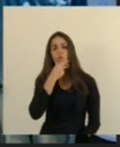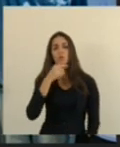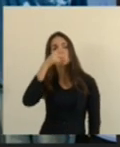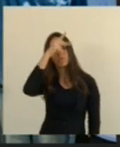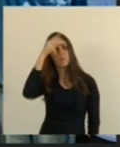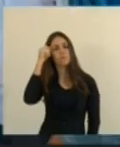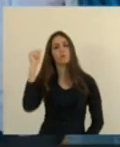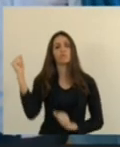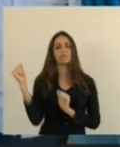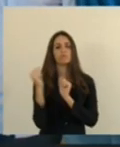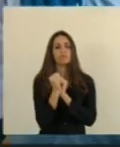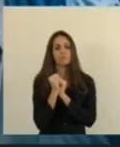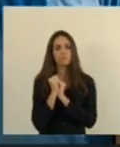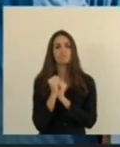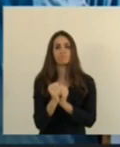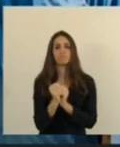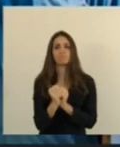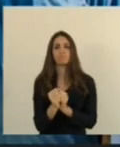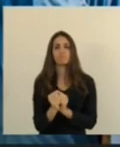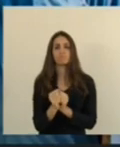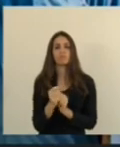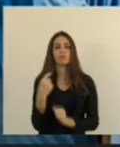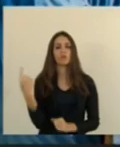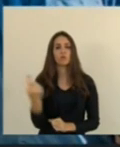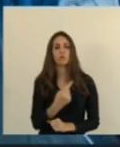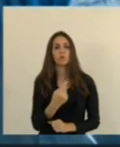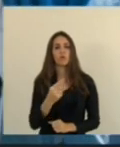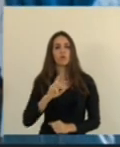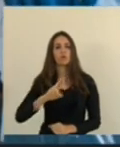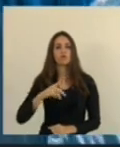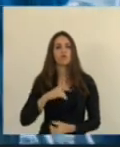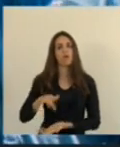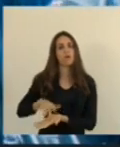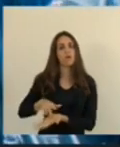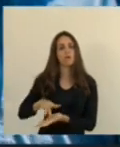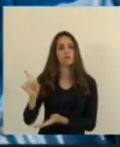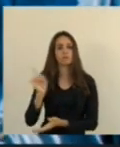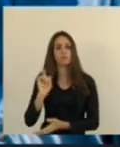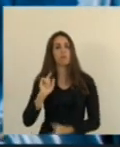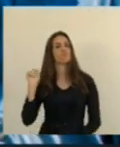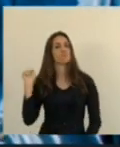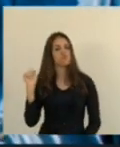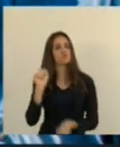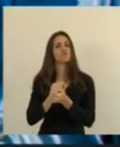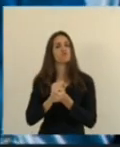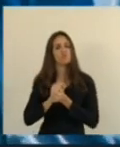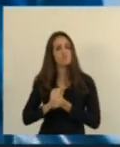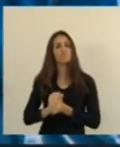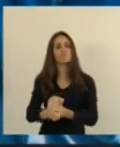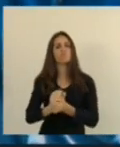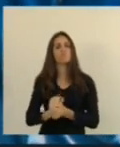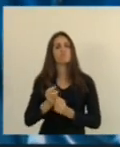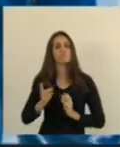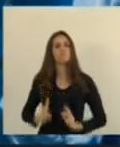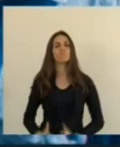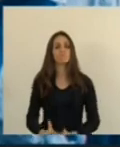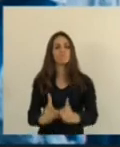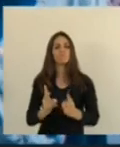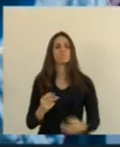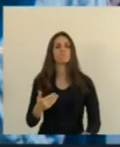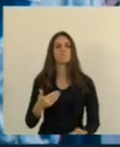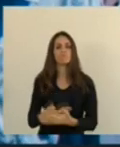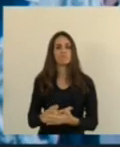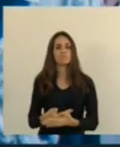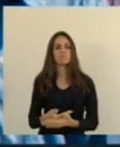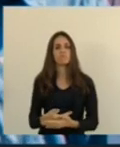estamos juntos. E não é juntos de faz de conta, não. É juntos até a próxima. E